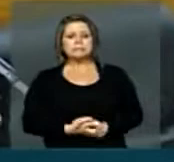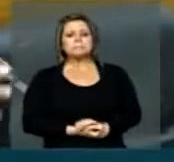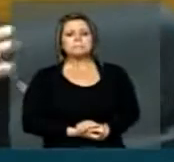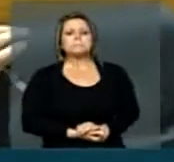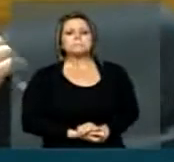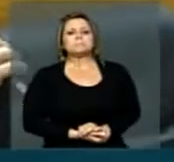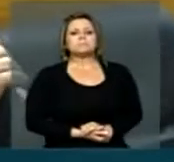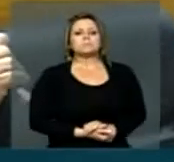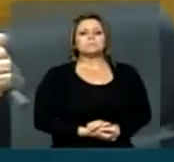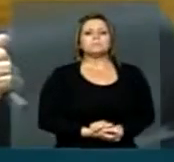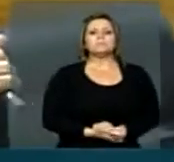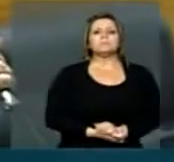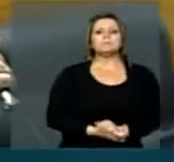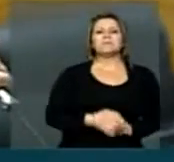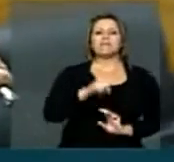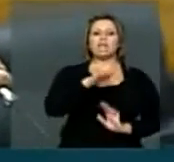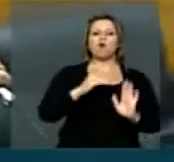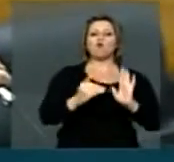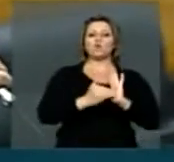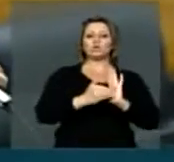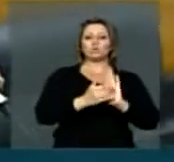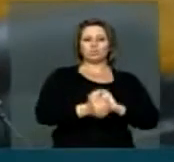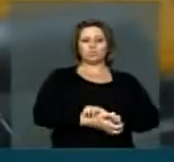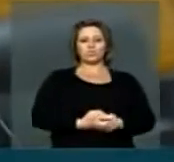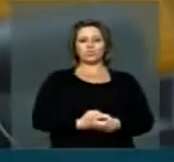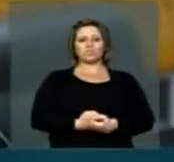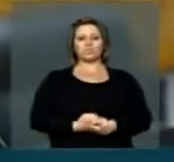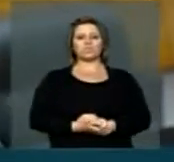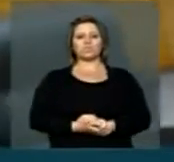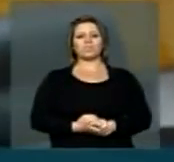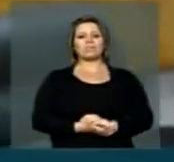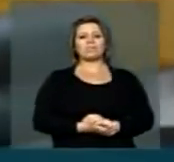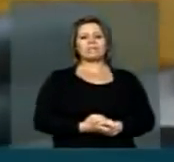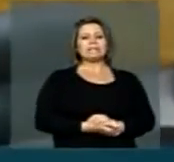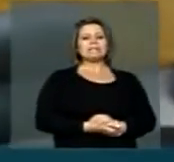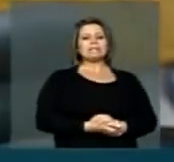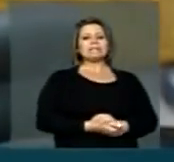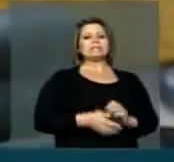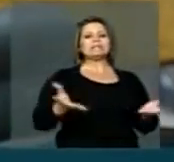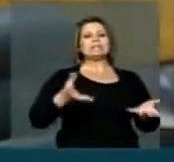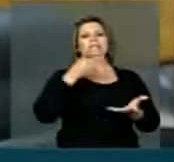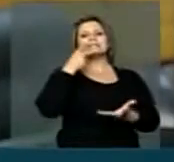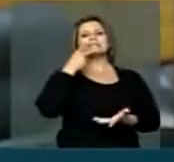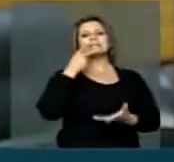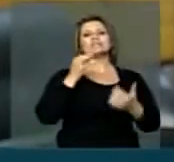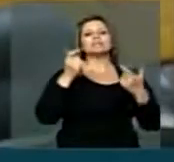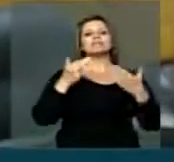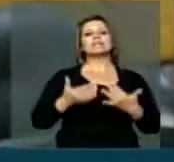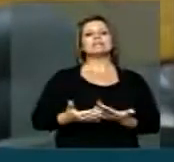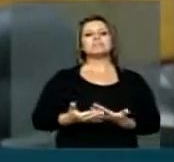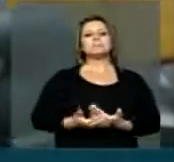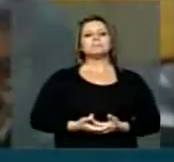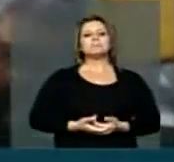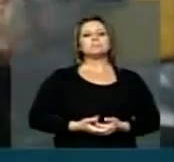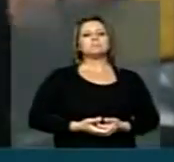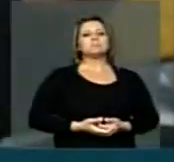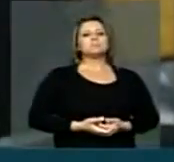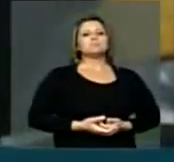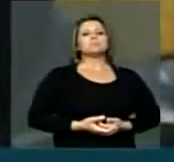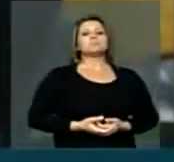Paulo Rubens, o último e estou inscrito para a gente encerrar a sessão. Senhor presidente, quero relatar uma matéria que tem muita